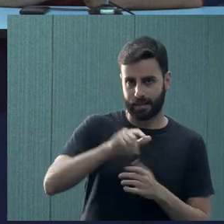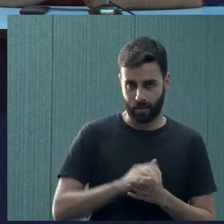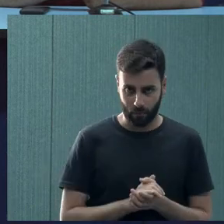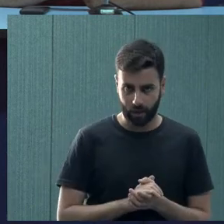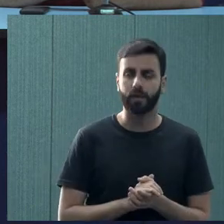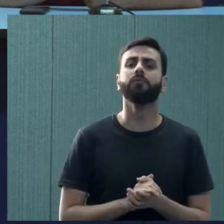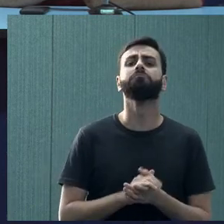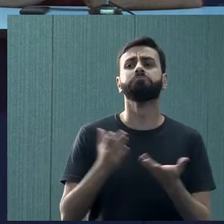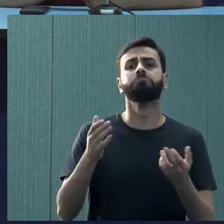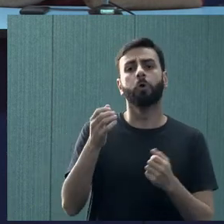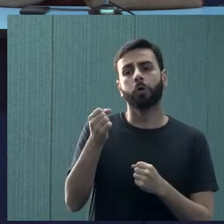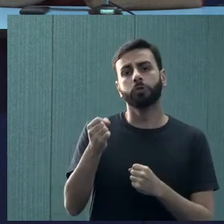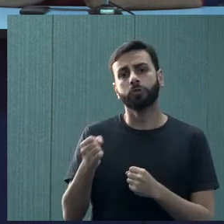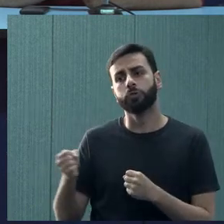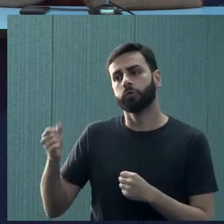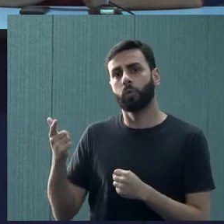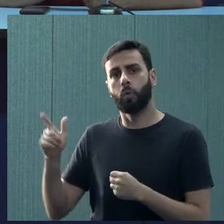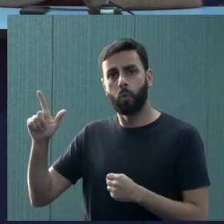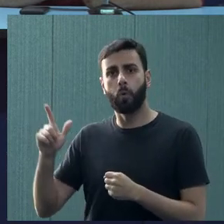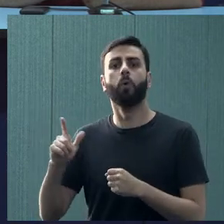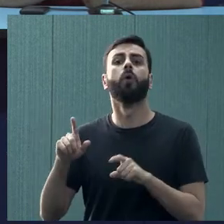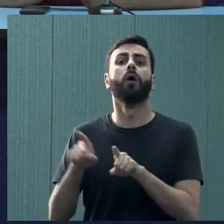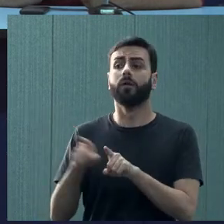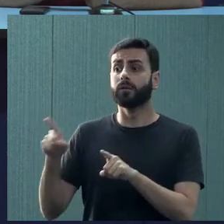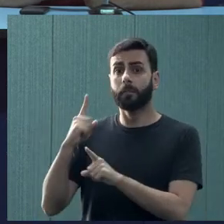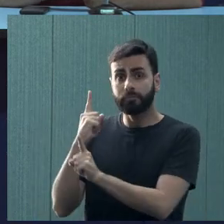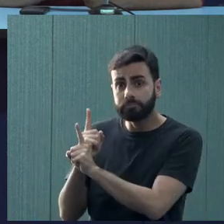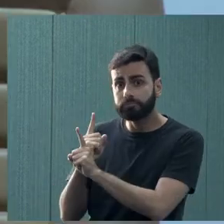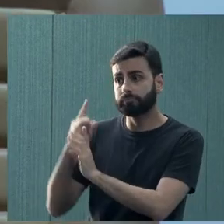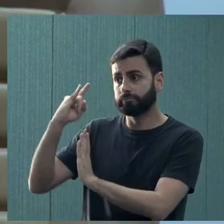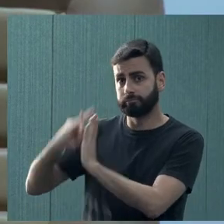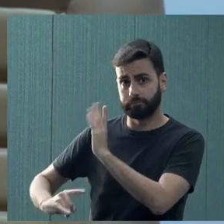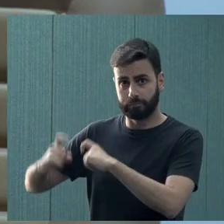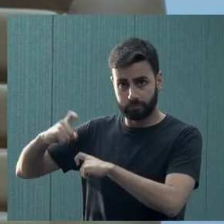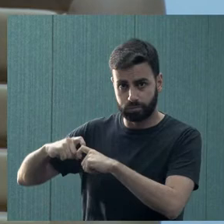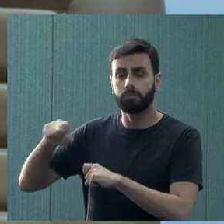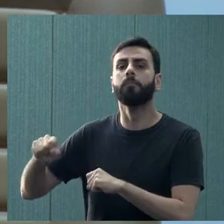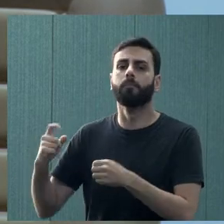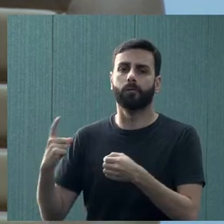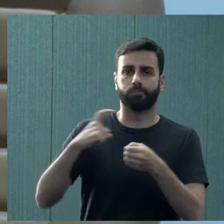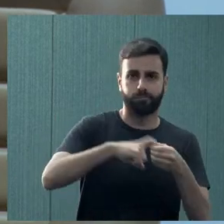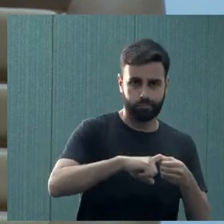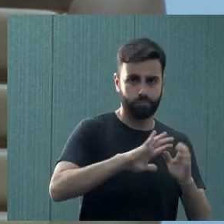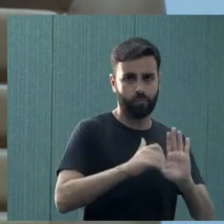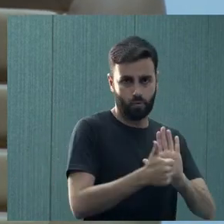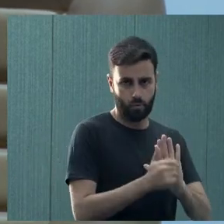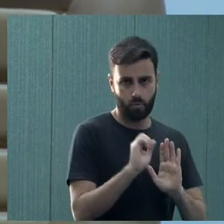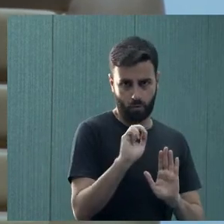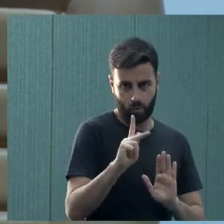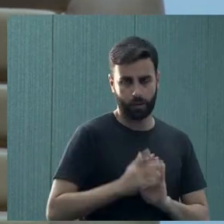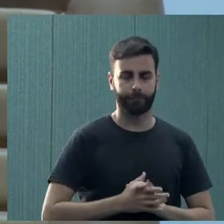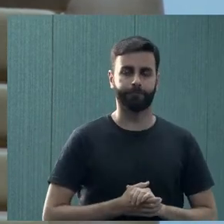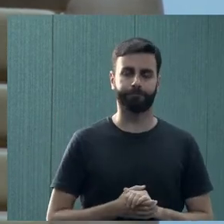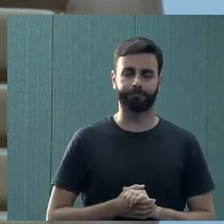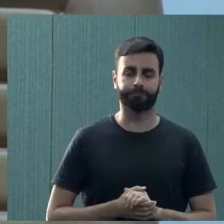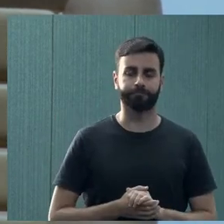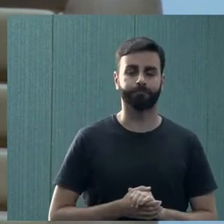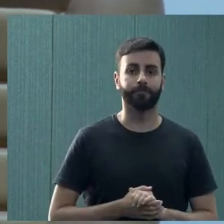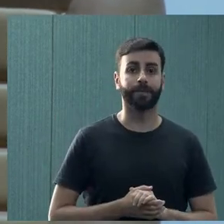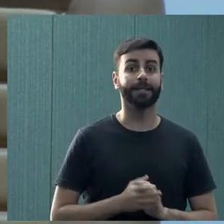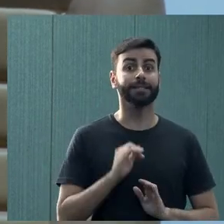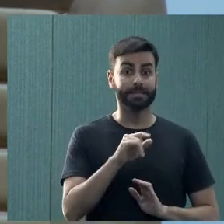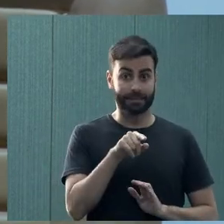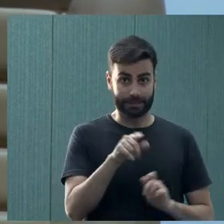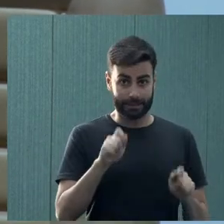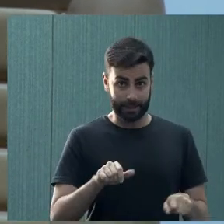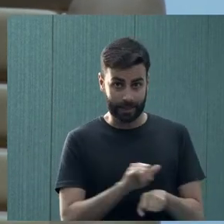encaminha para um profissional e volta, às vezes, com esse diagnóstico e aí faz essa vinculação à unidade. Às vezes, nesse